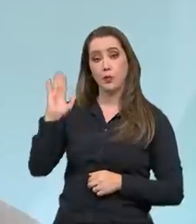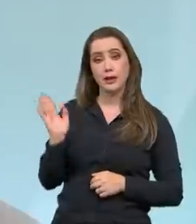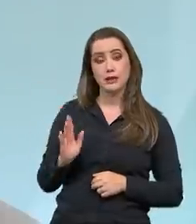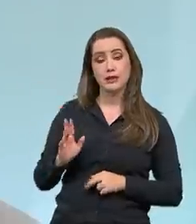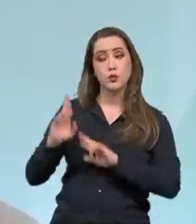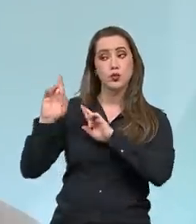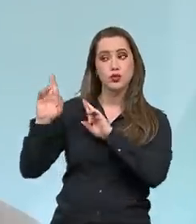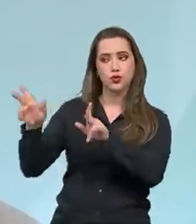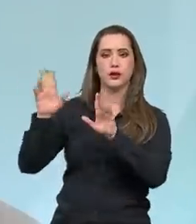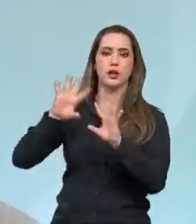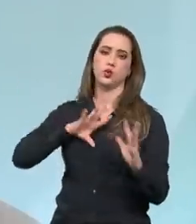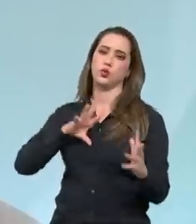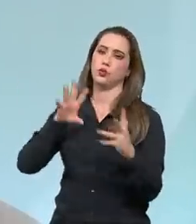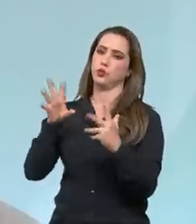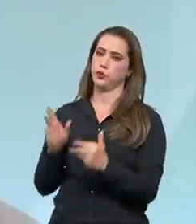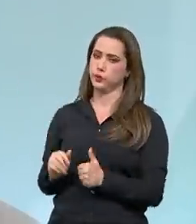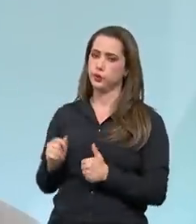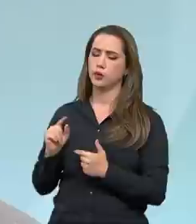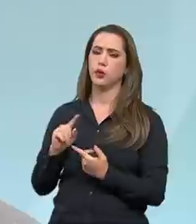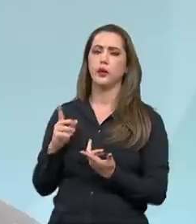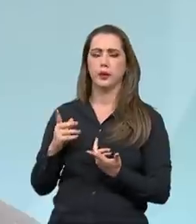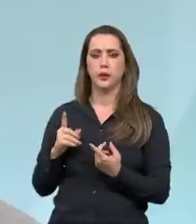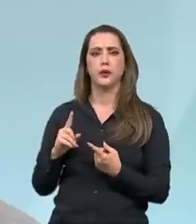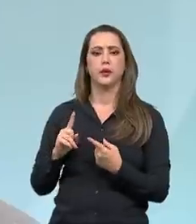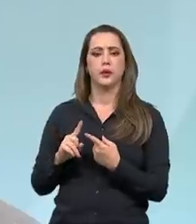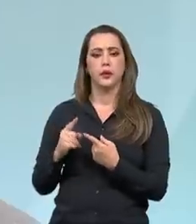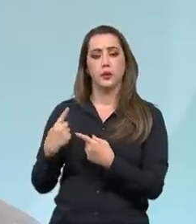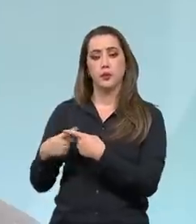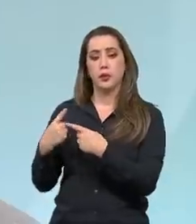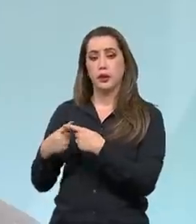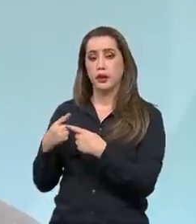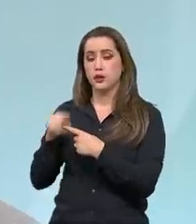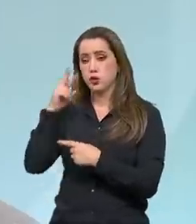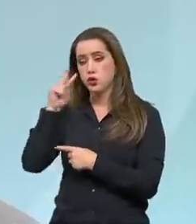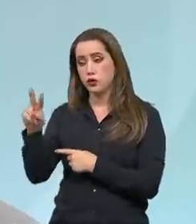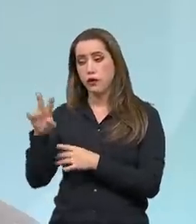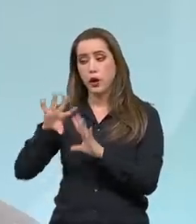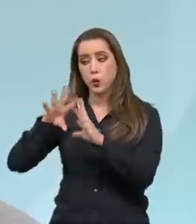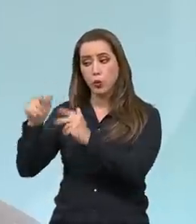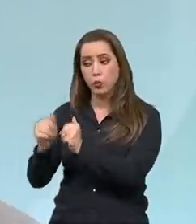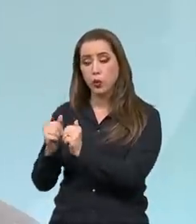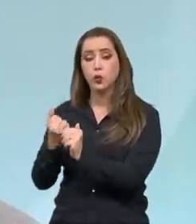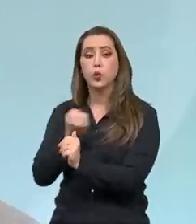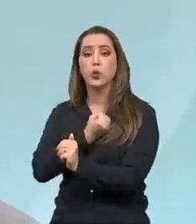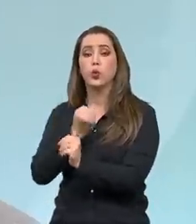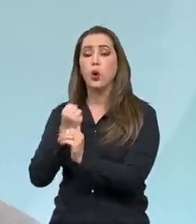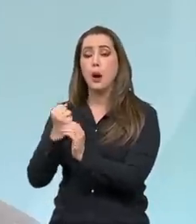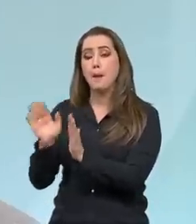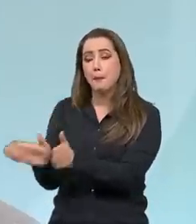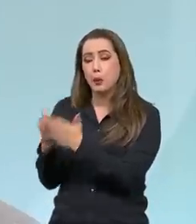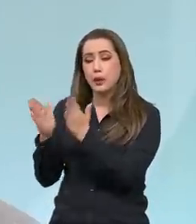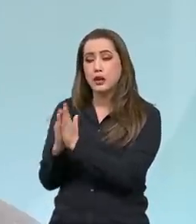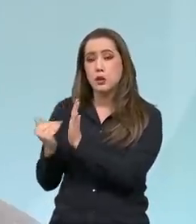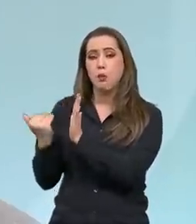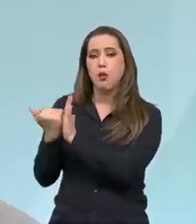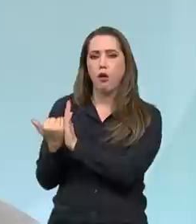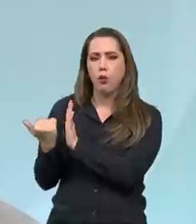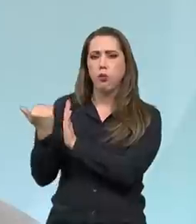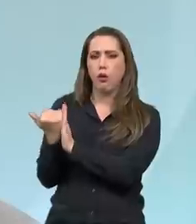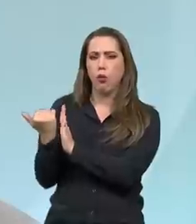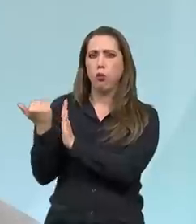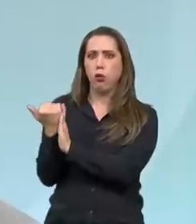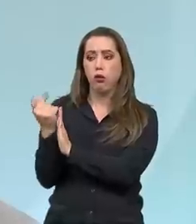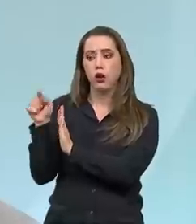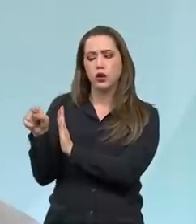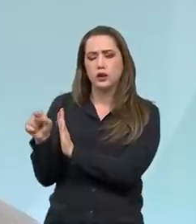contramão do mundo nesse sentido? O mundo crescendo a pobreza e o Brasil reduzindo a extrema pobreza. O Brasil, na verdade, vem